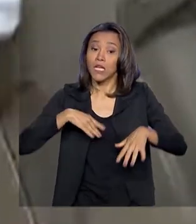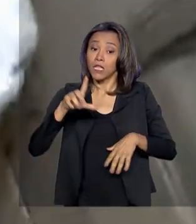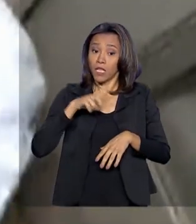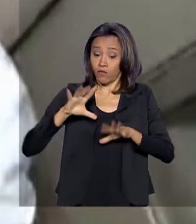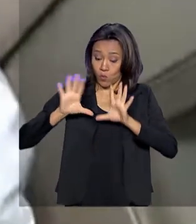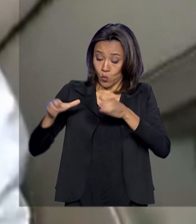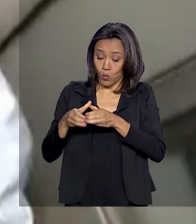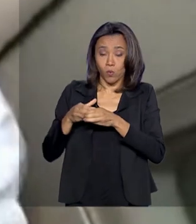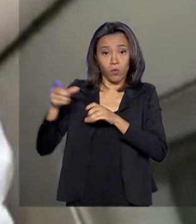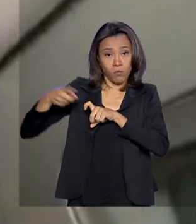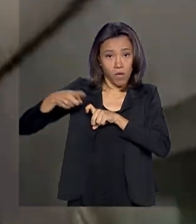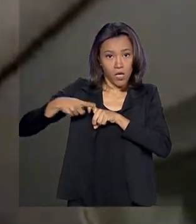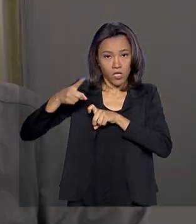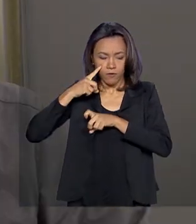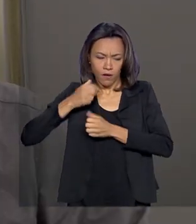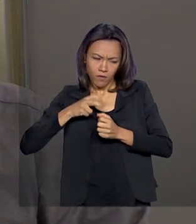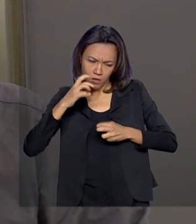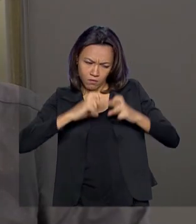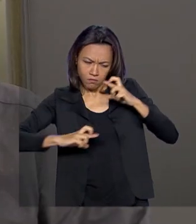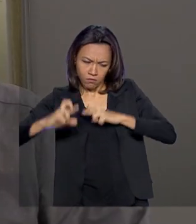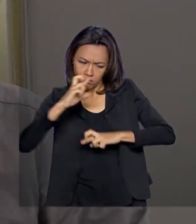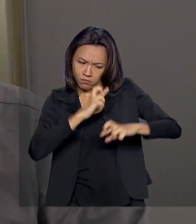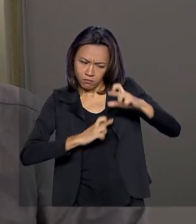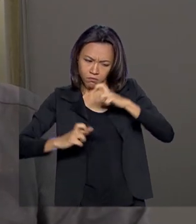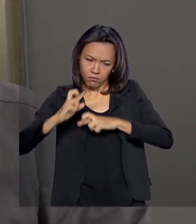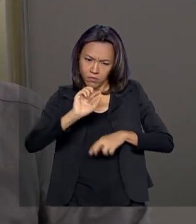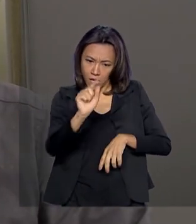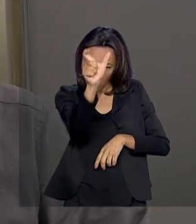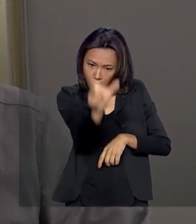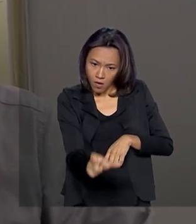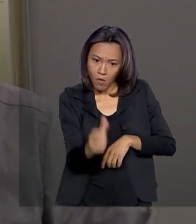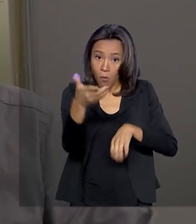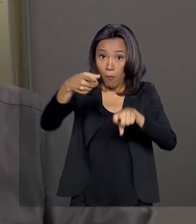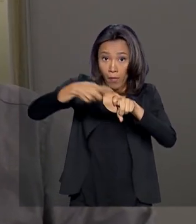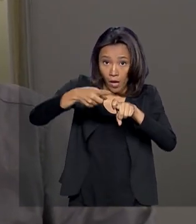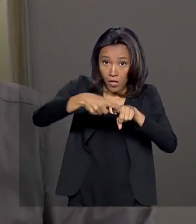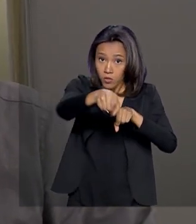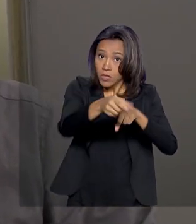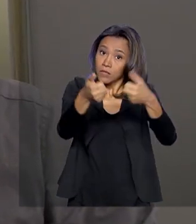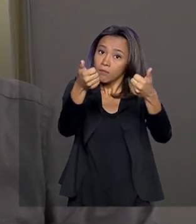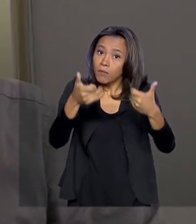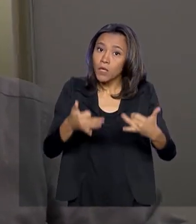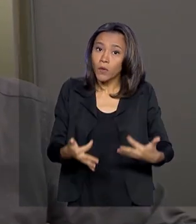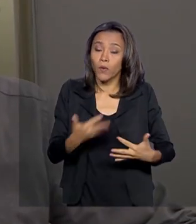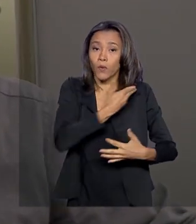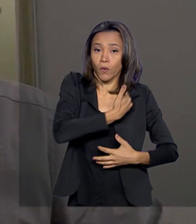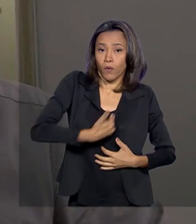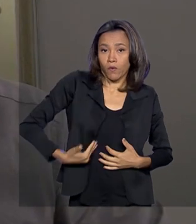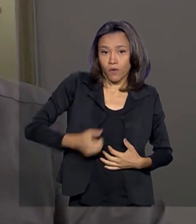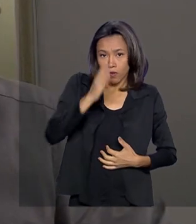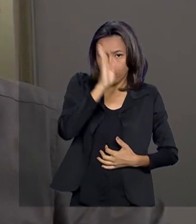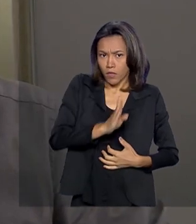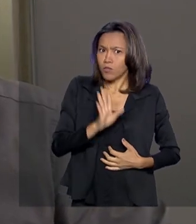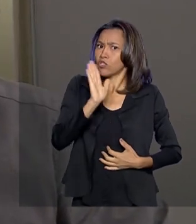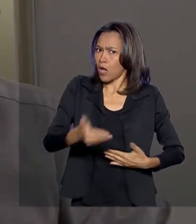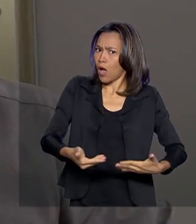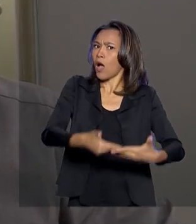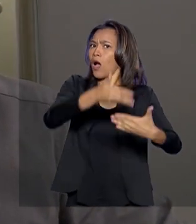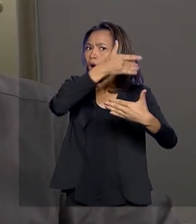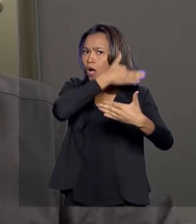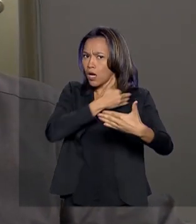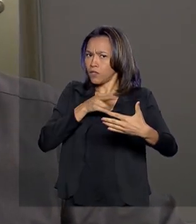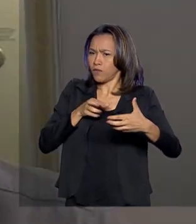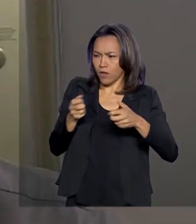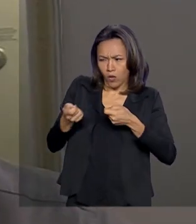prontidão durante todo o voo. Um dos médicos, Marcos Quito, explicou que o governo brasileiro já vinha monitorando a